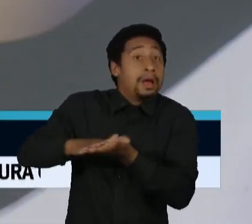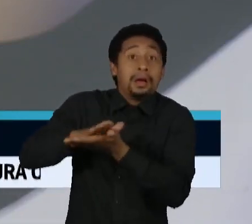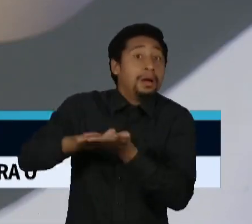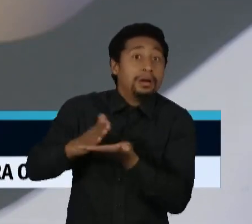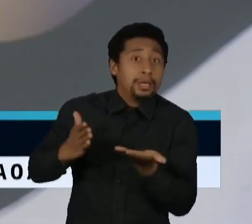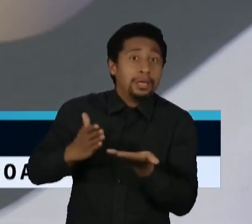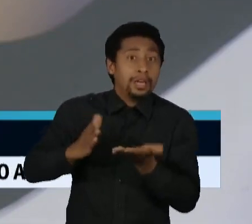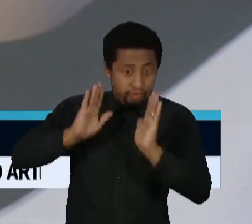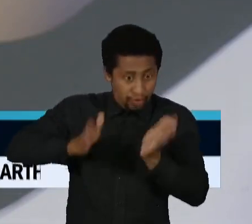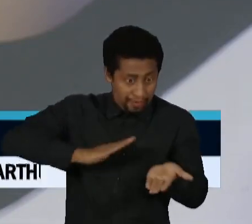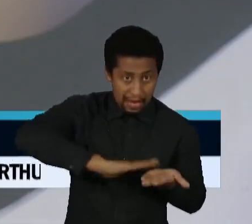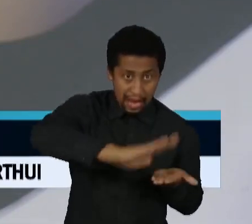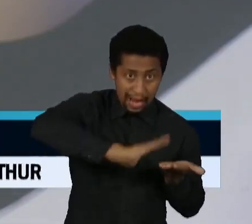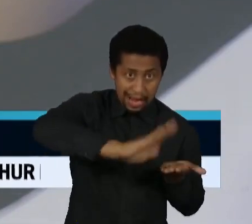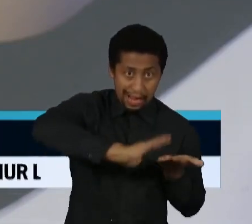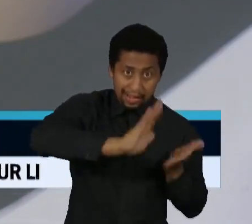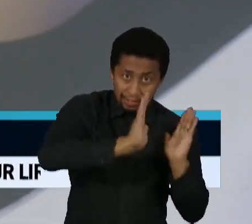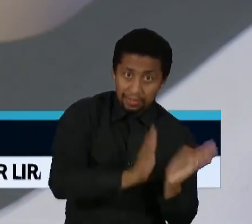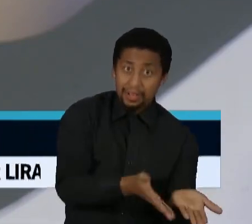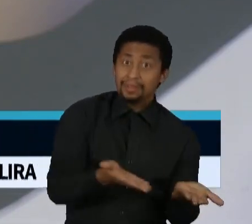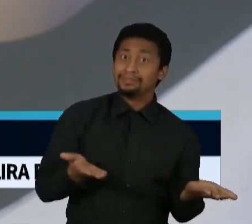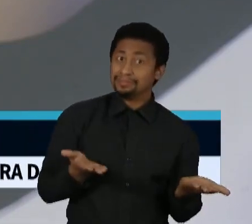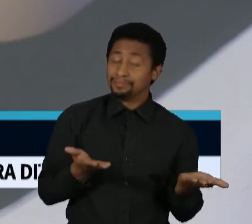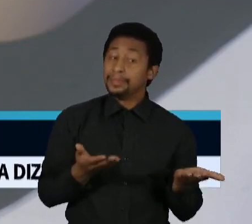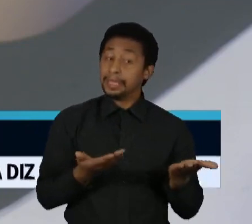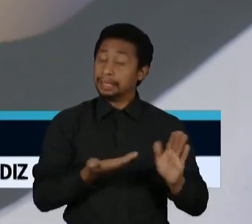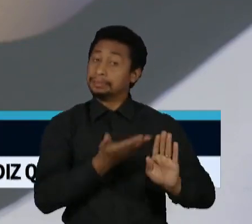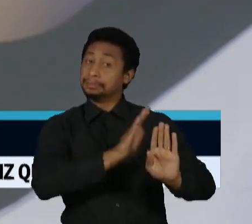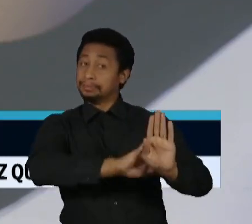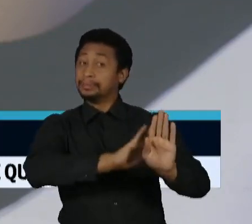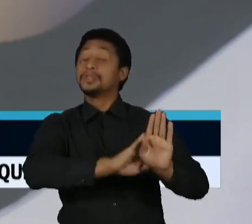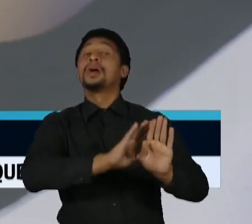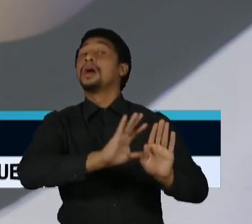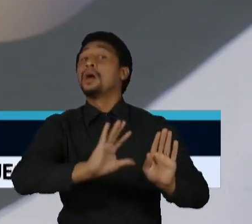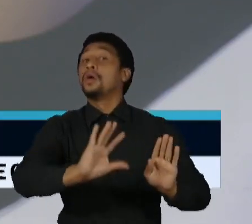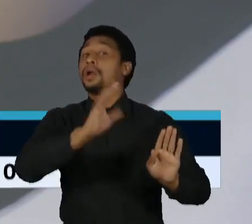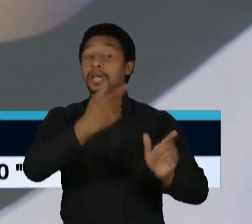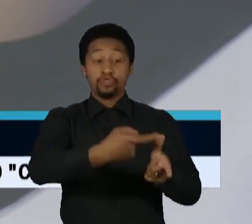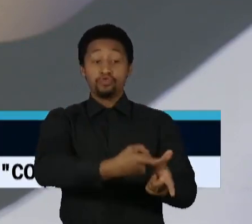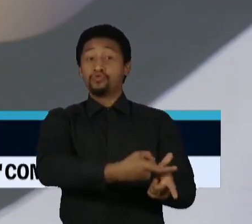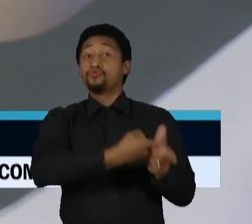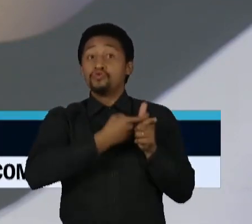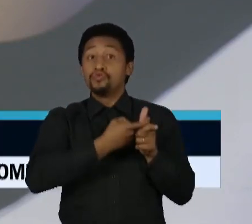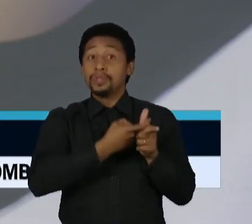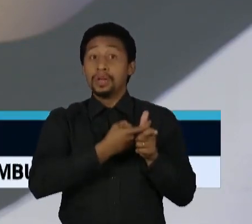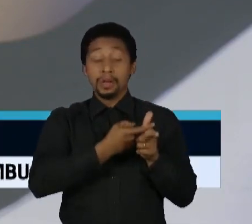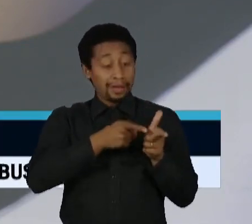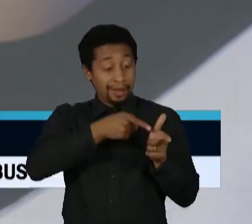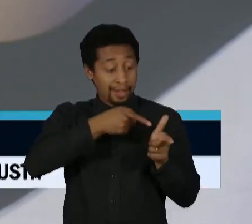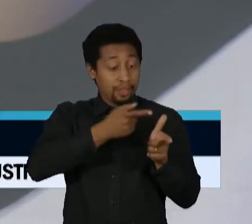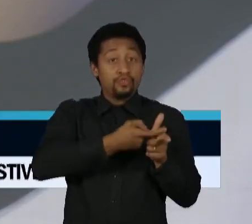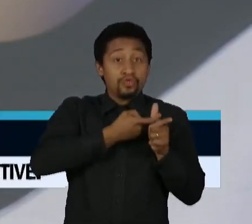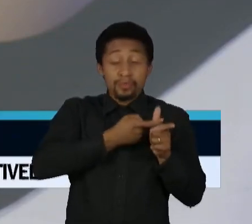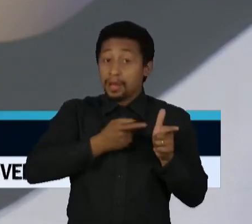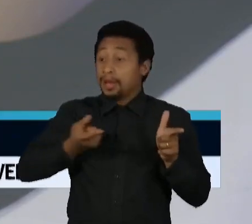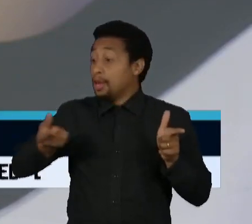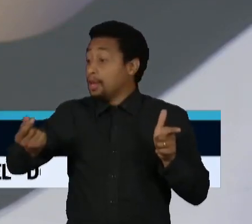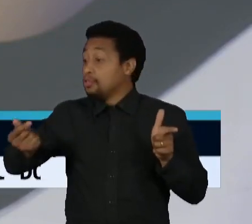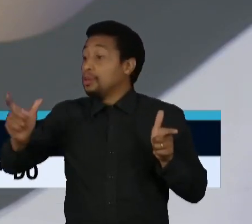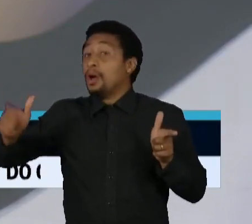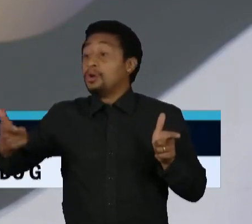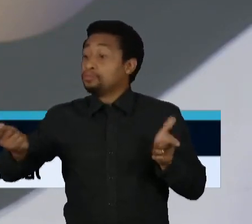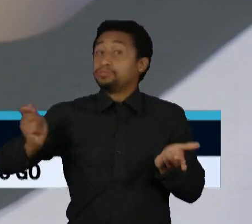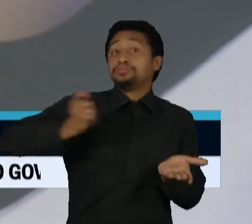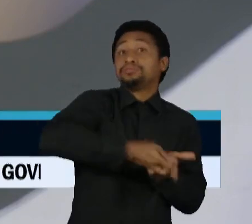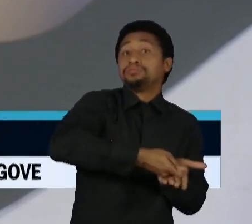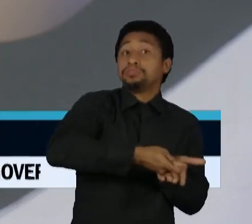tem uma renúncia grande fiscal dentro dessa história. E para um impacto que a gente ainda não sabe qual vai ser realmente o impacto final. Porque uma